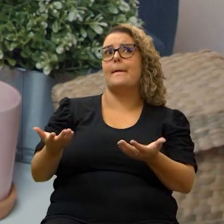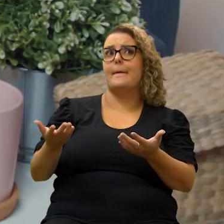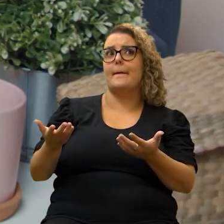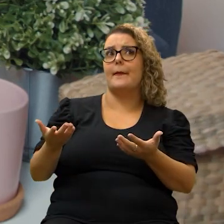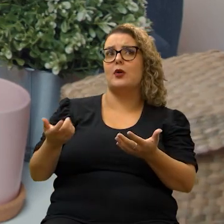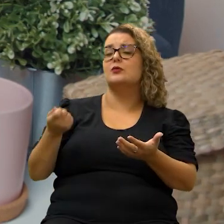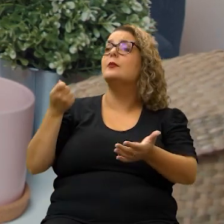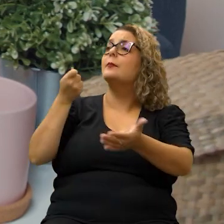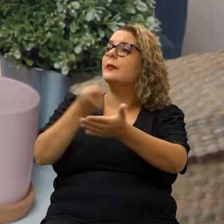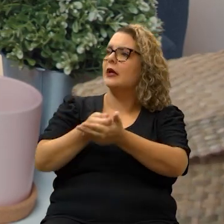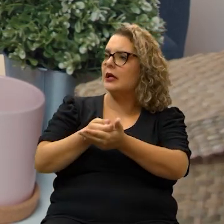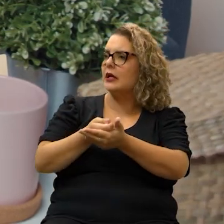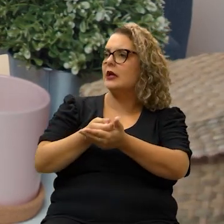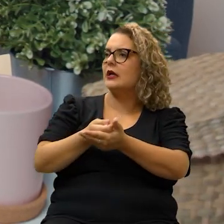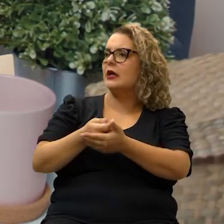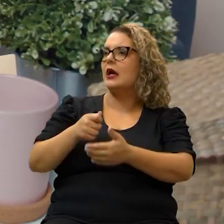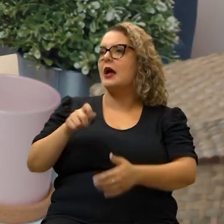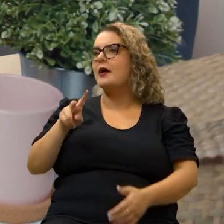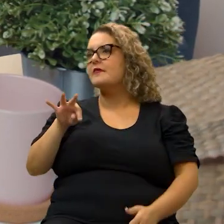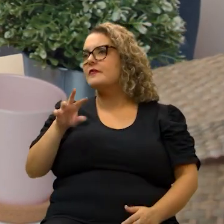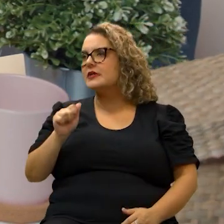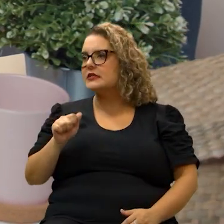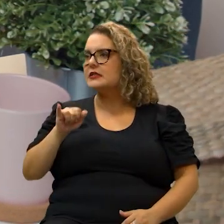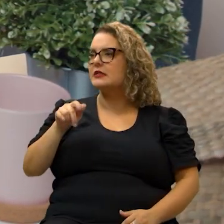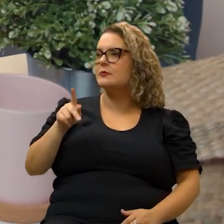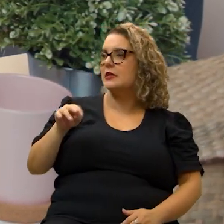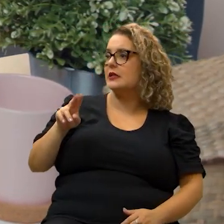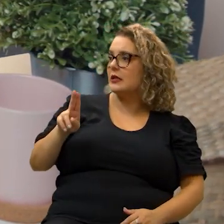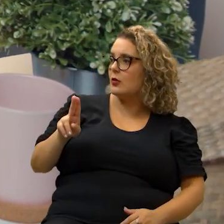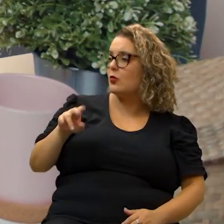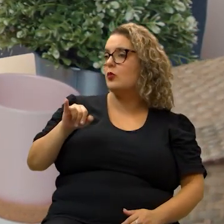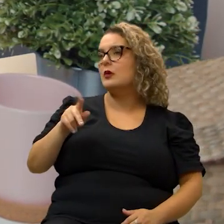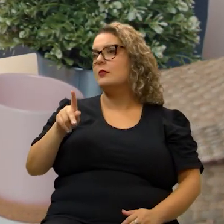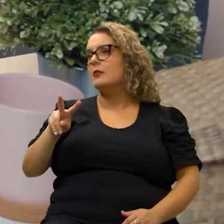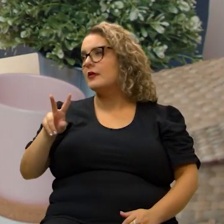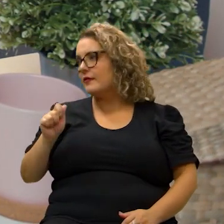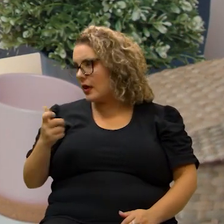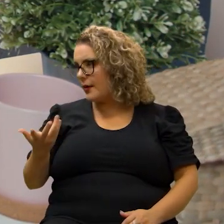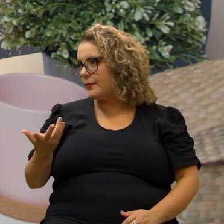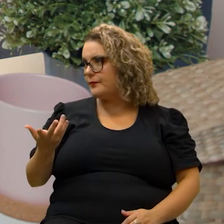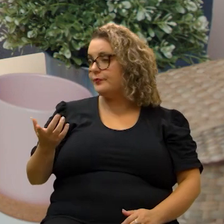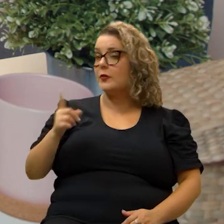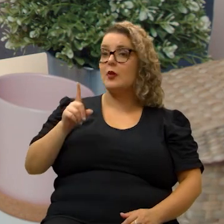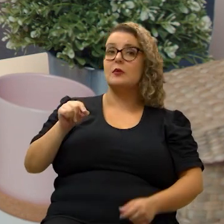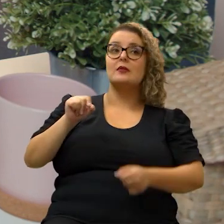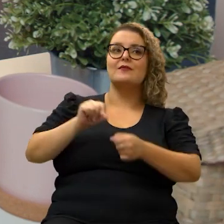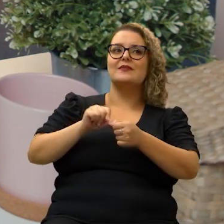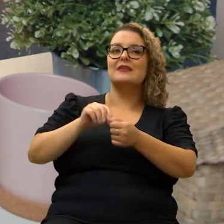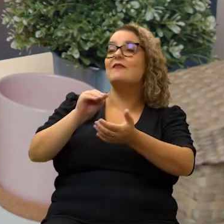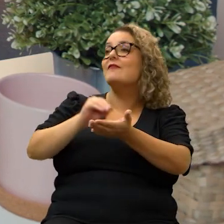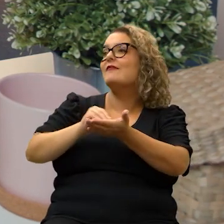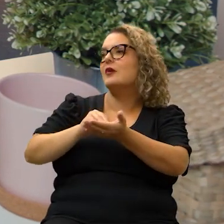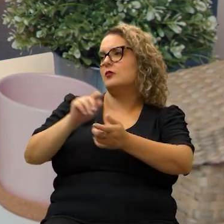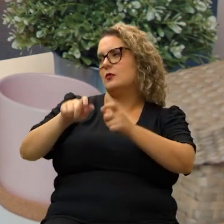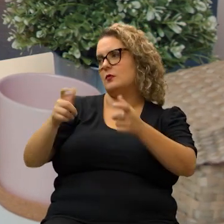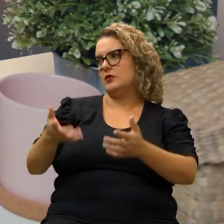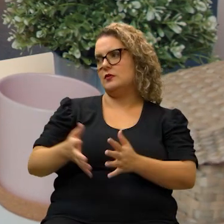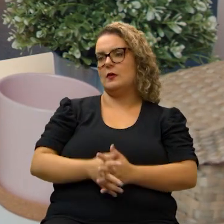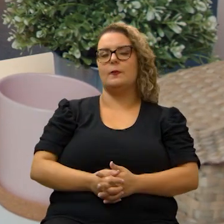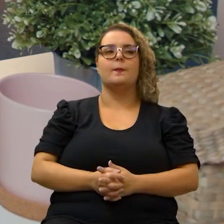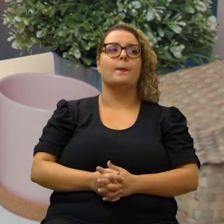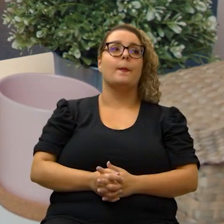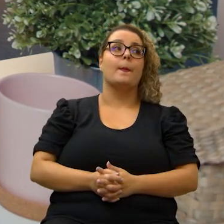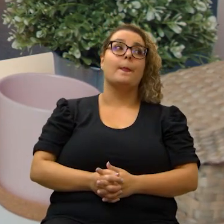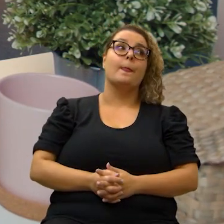ser destinado para pagamento à vista de IPTU, de IPVA quanto que geralmente para não fazer tanta falta para o pessoal?